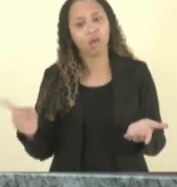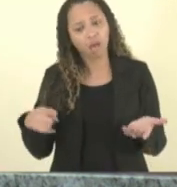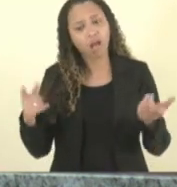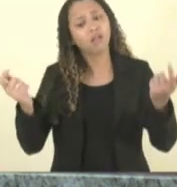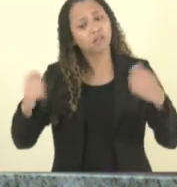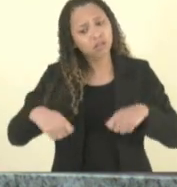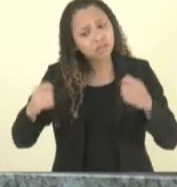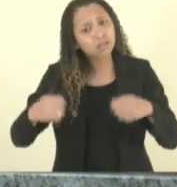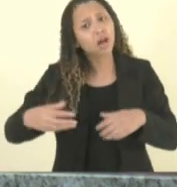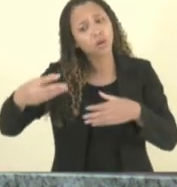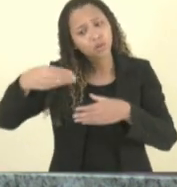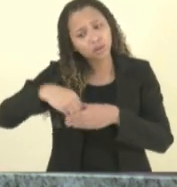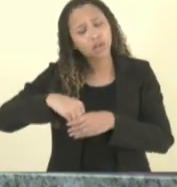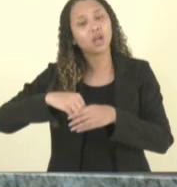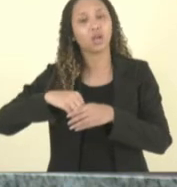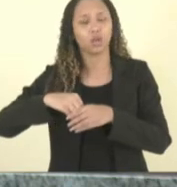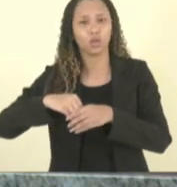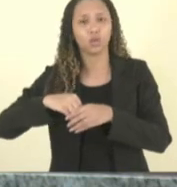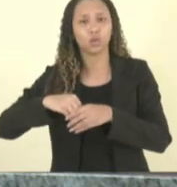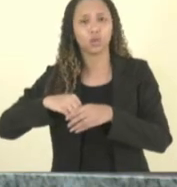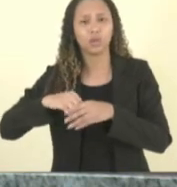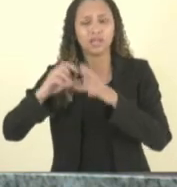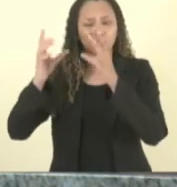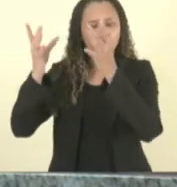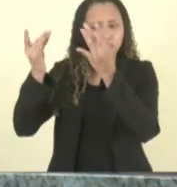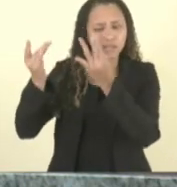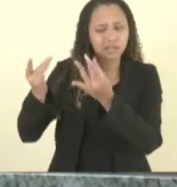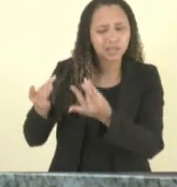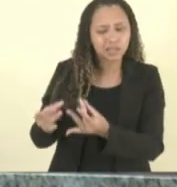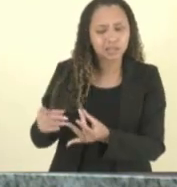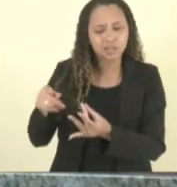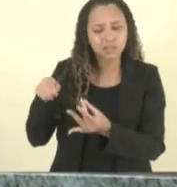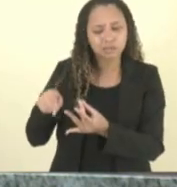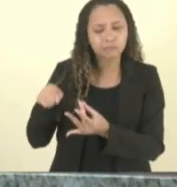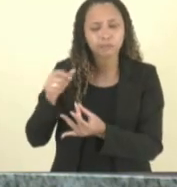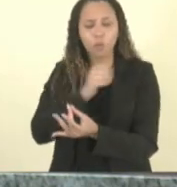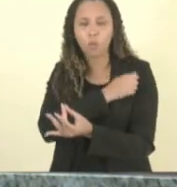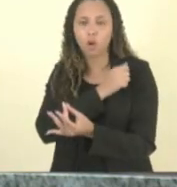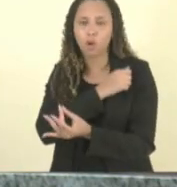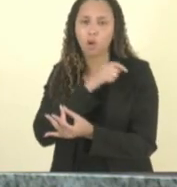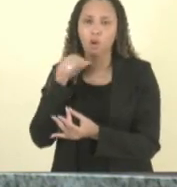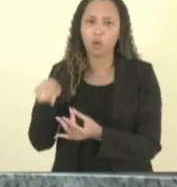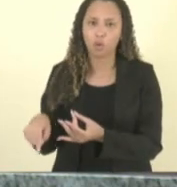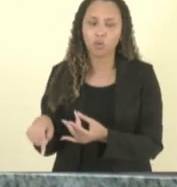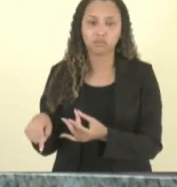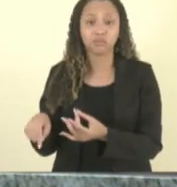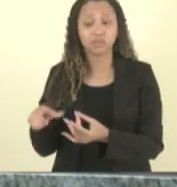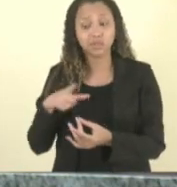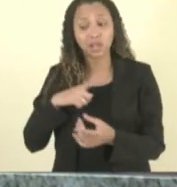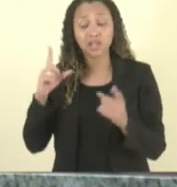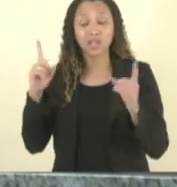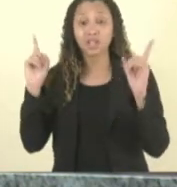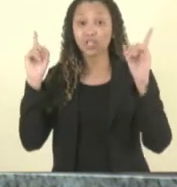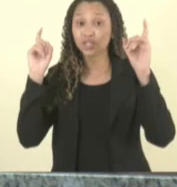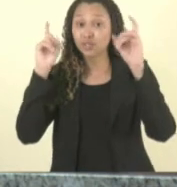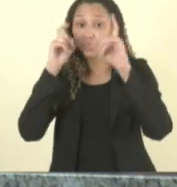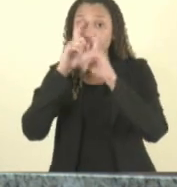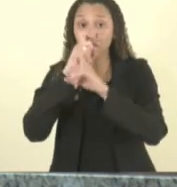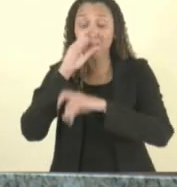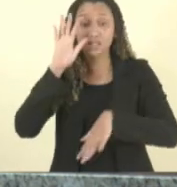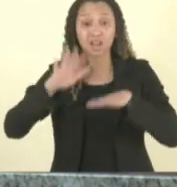dentro da particularidade daquele estudante e ainda o estudante com dificuldade às vezes até